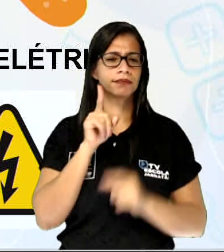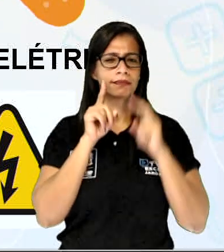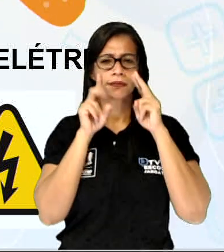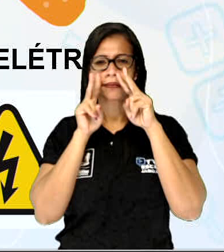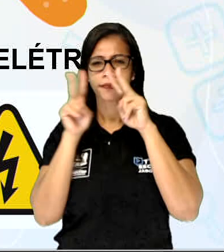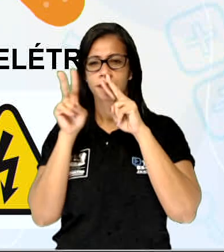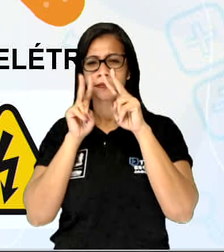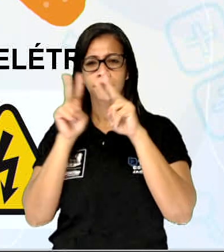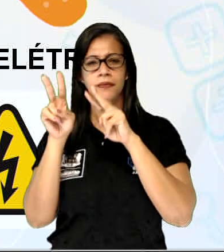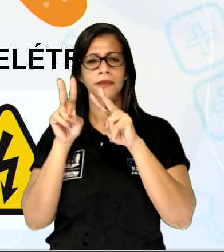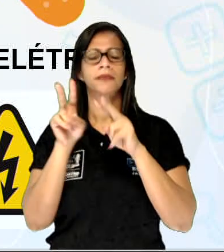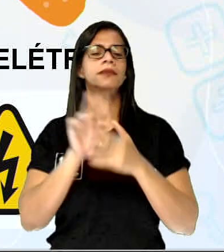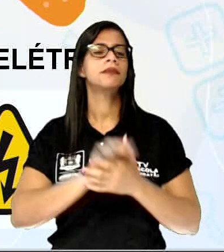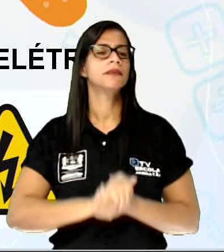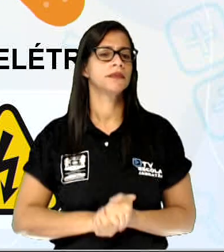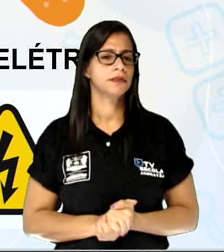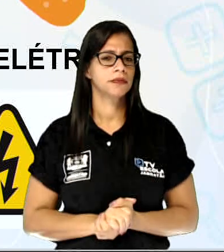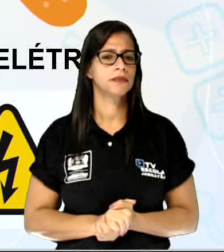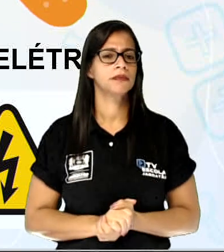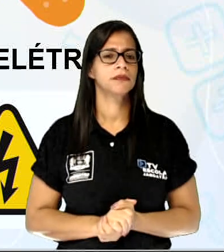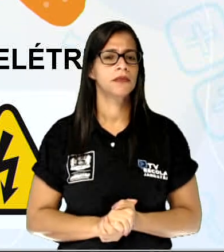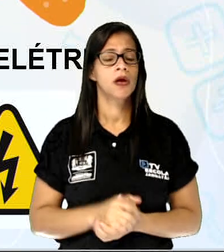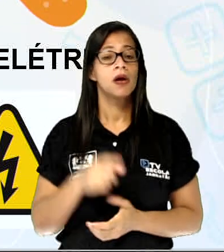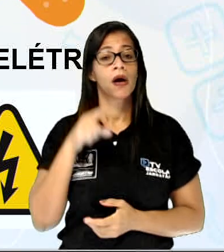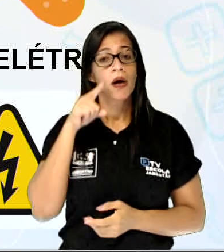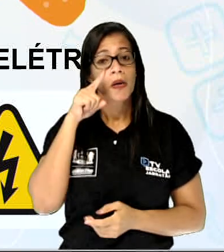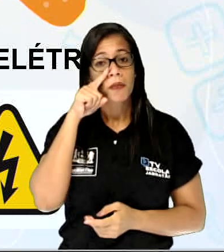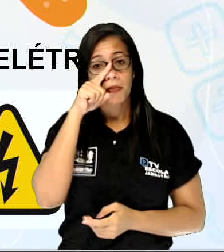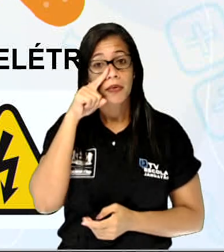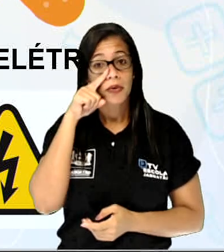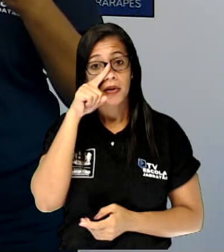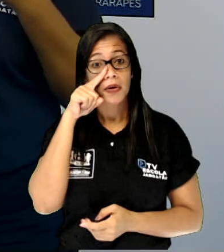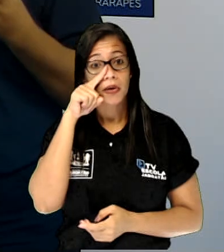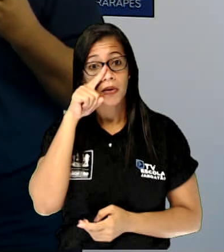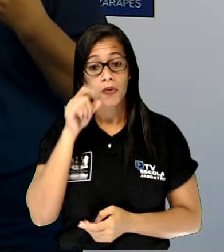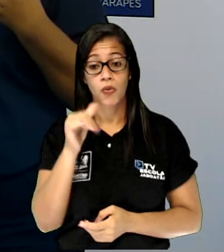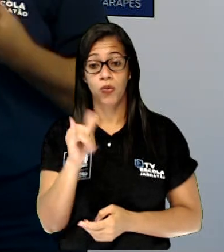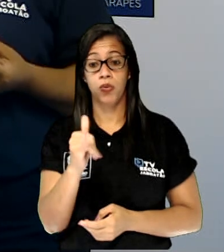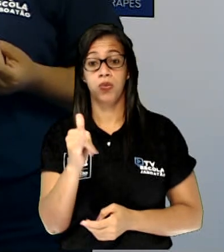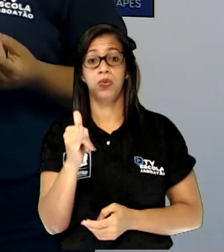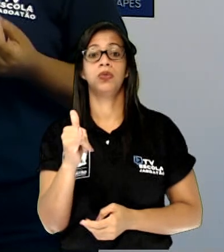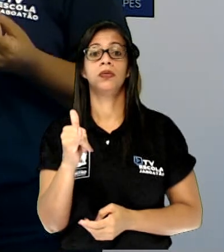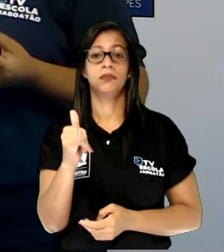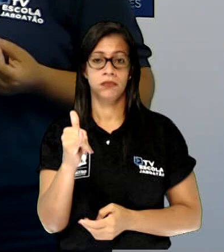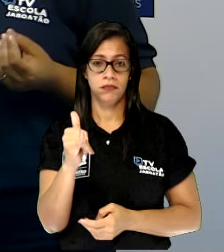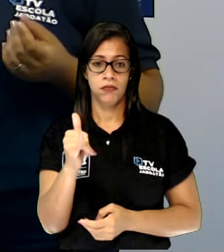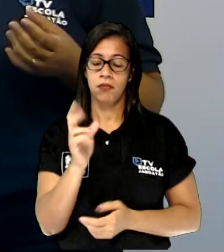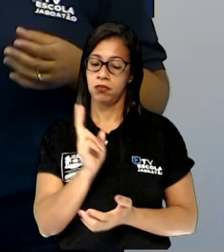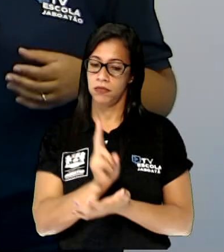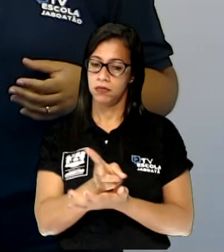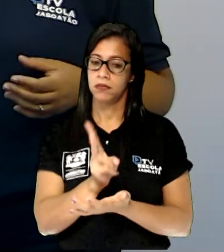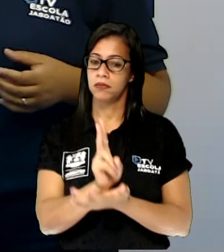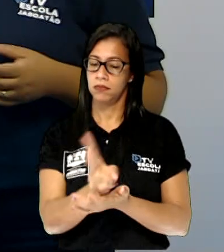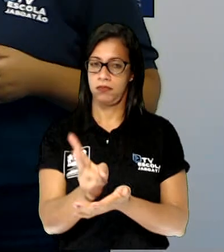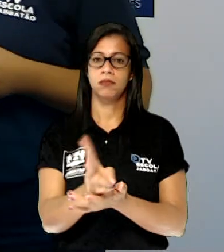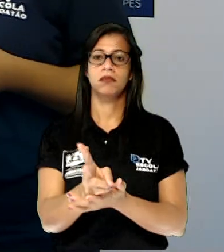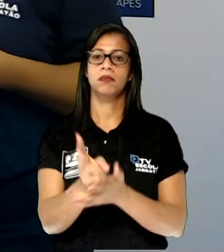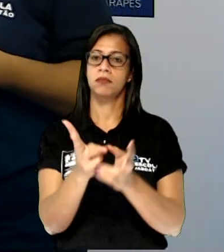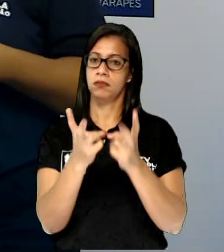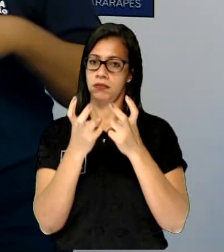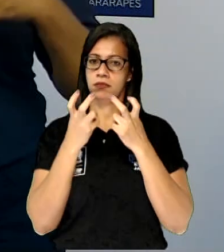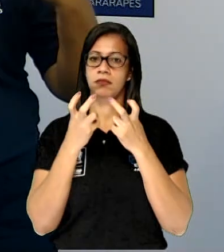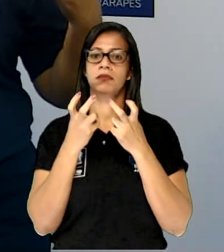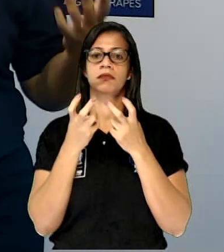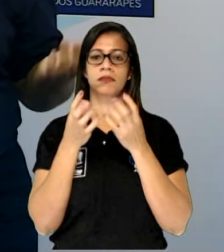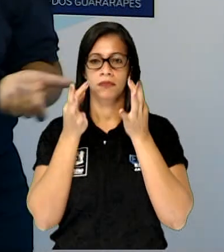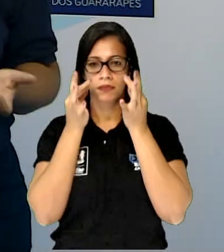que está te dizendo risco de choque elétrico. Então, sempre observe esses símbolos nos locais,